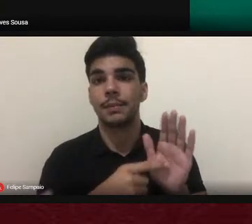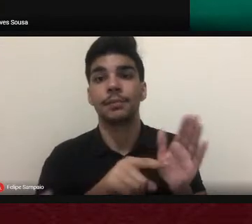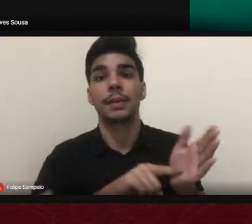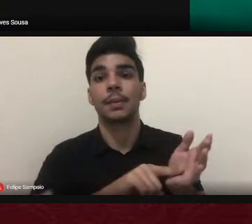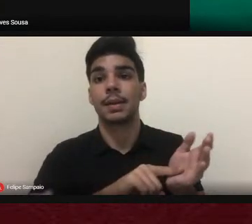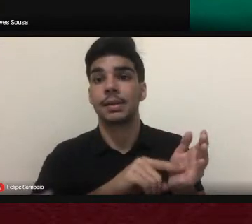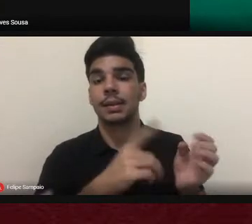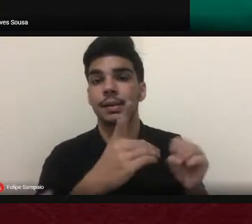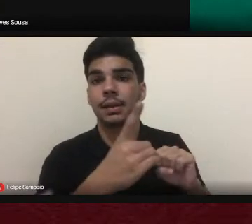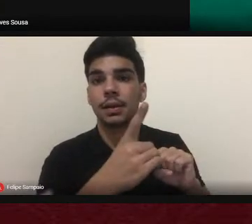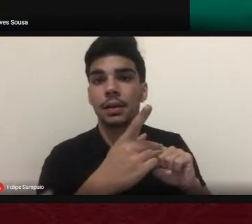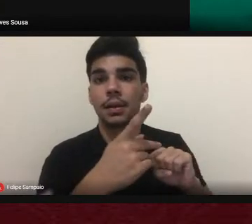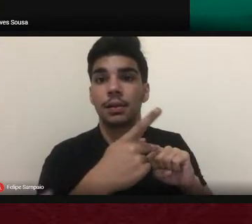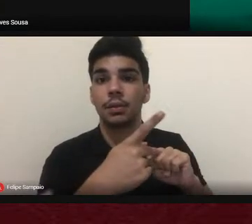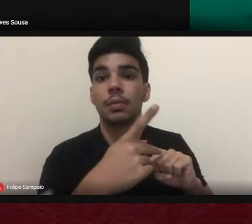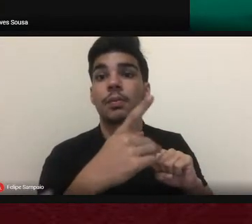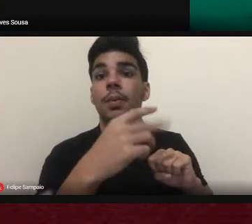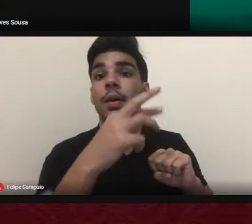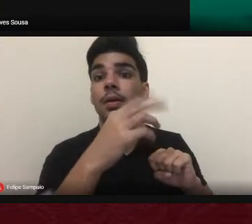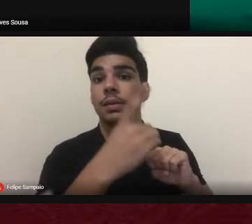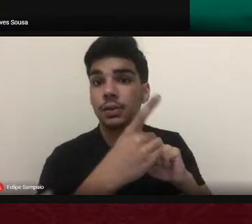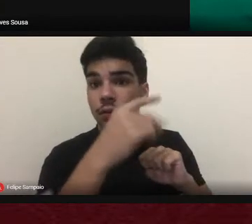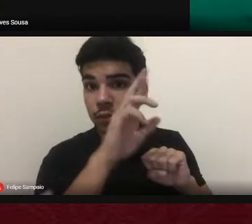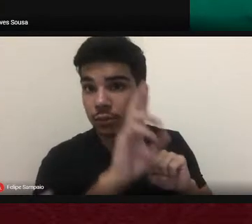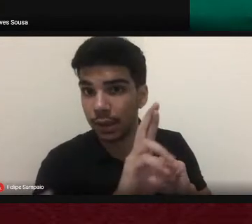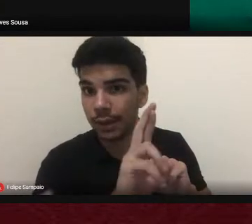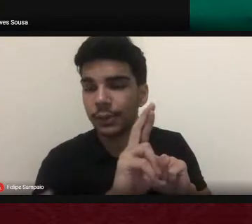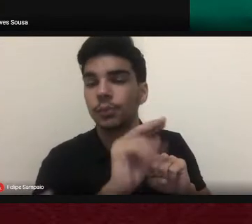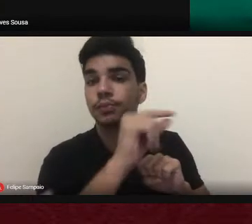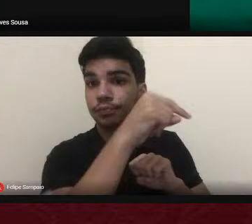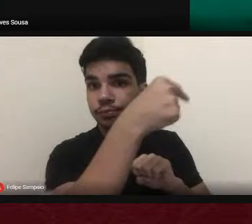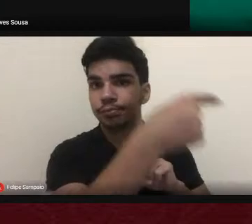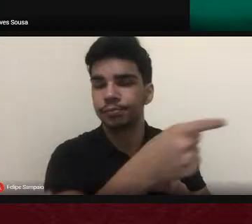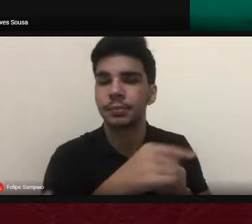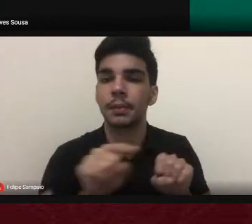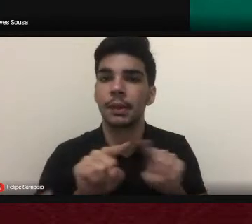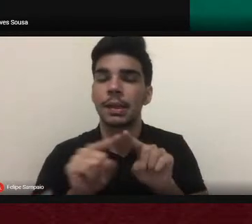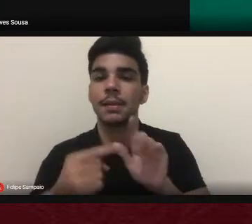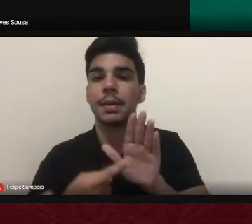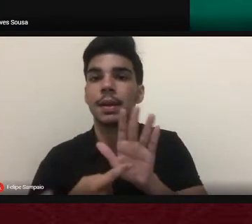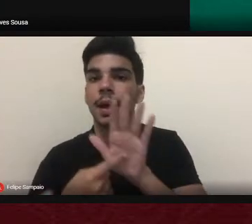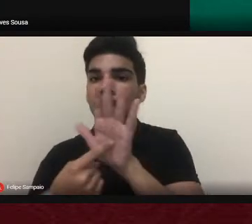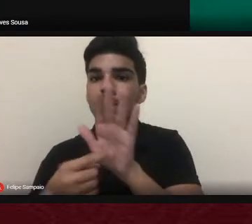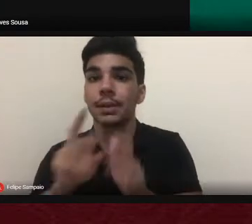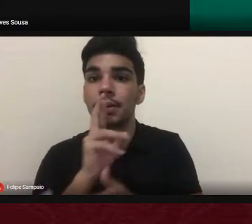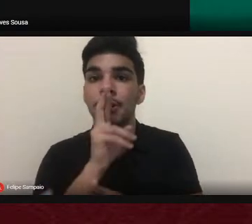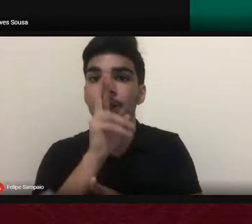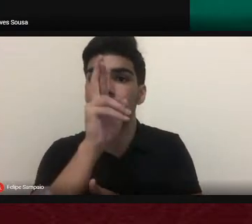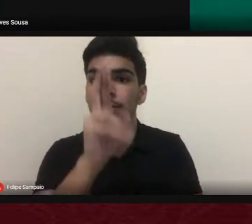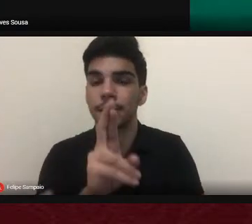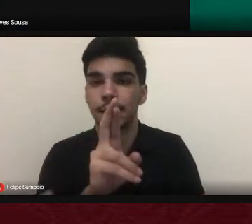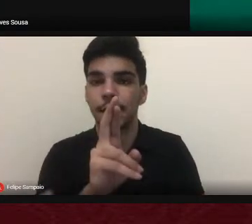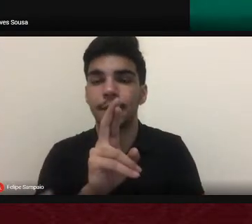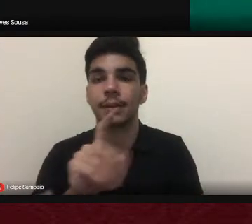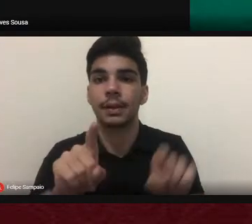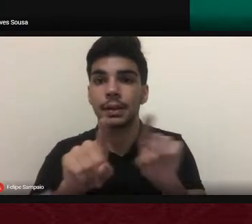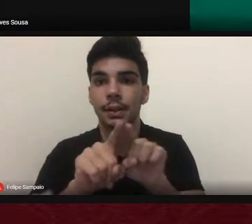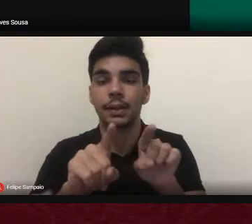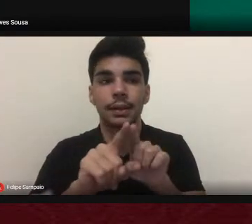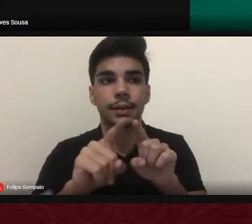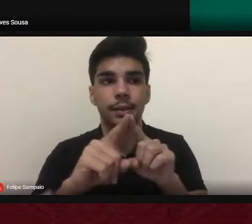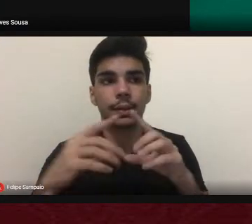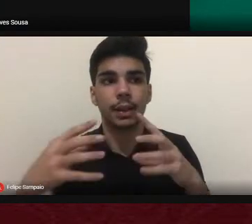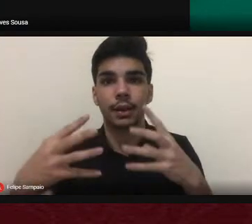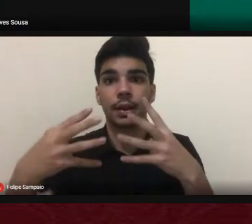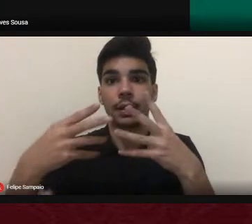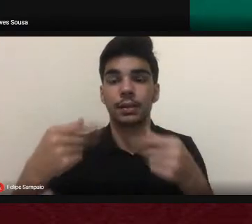reunidos apresentam os resultados de pesquisa de estágio de pós-doutorado e os que evidenciam